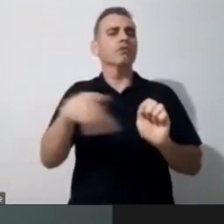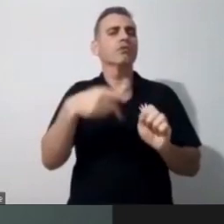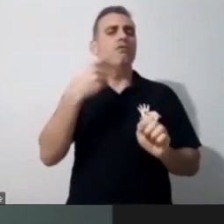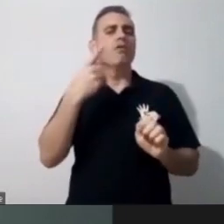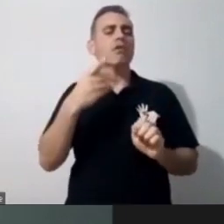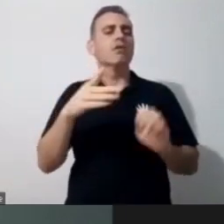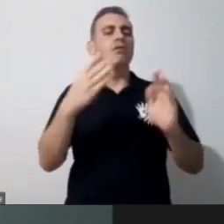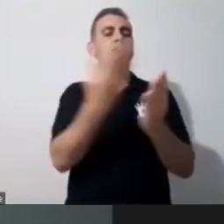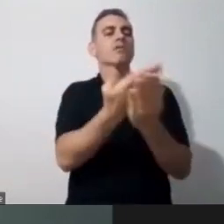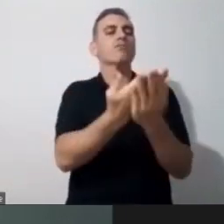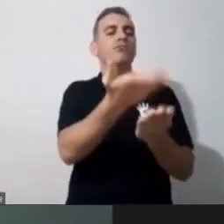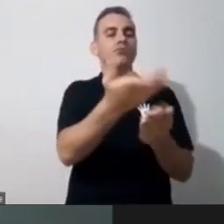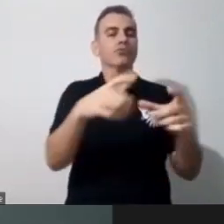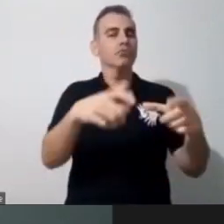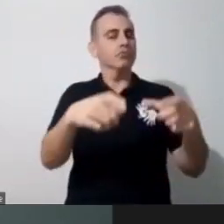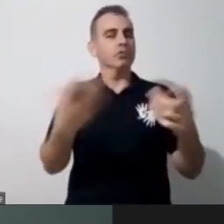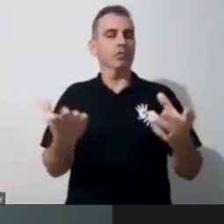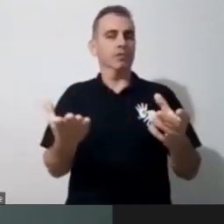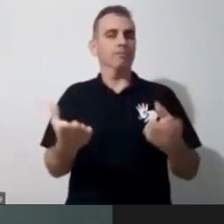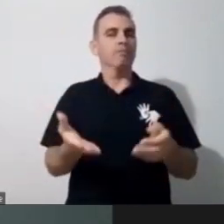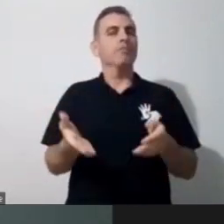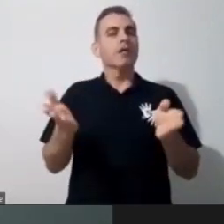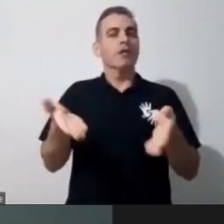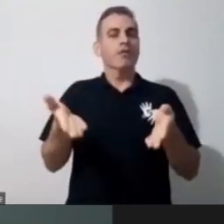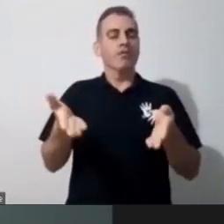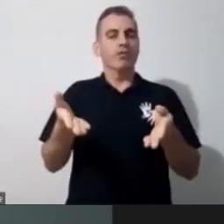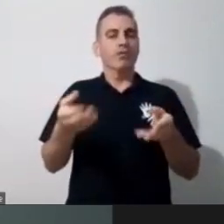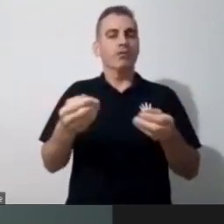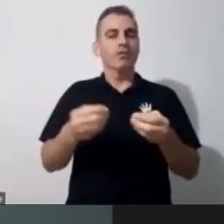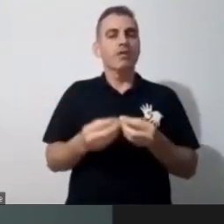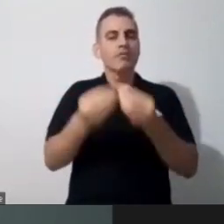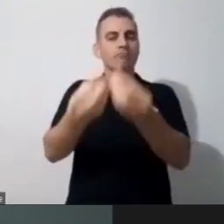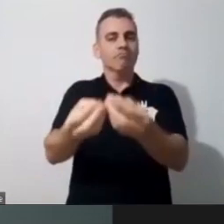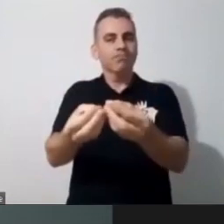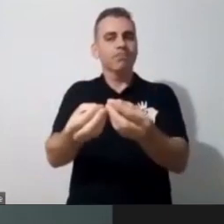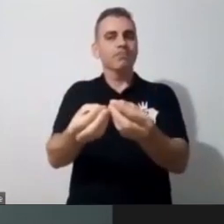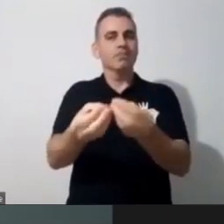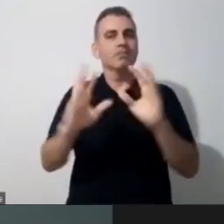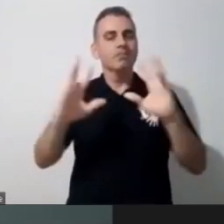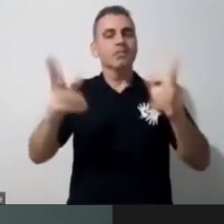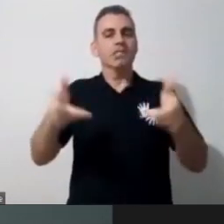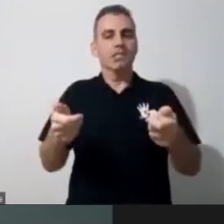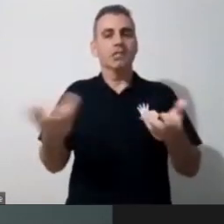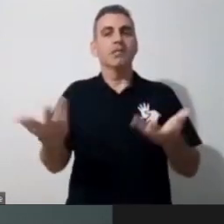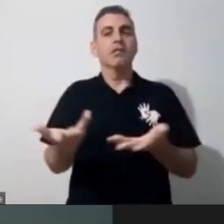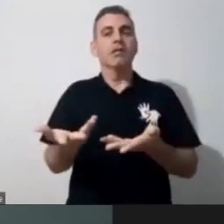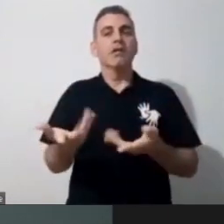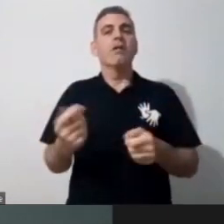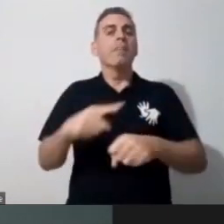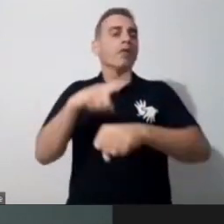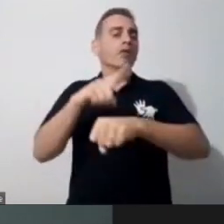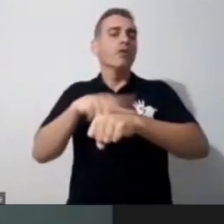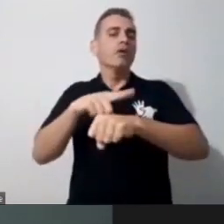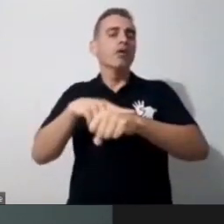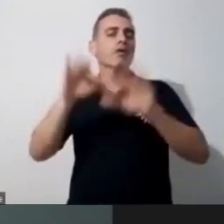Só que hoje a gente teve que renovar isso pra todos. Porque, ó, na casa, qual era o horário que ia contemplar a família, qual era o horário que ele poderia,